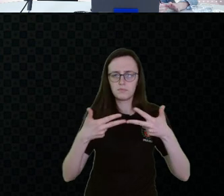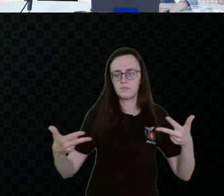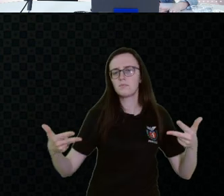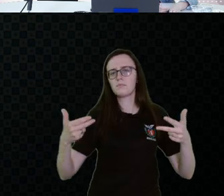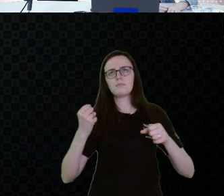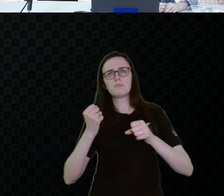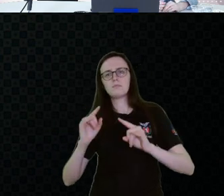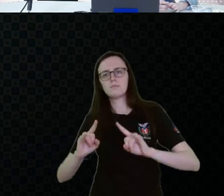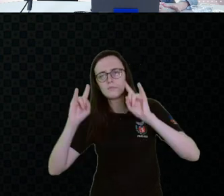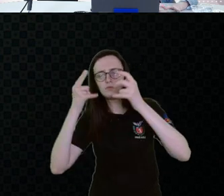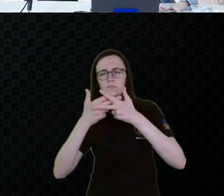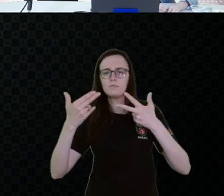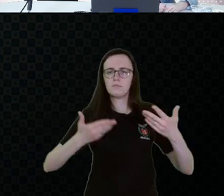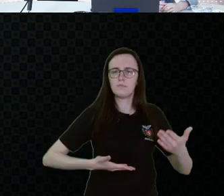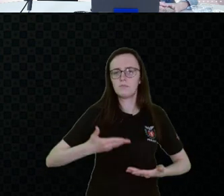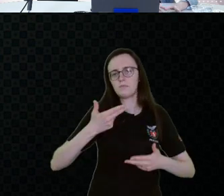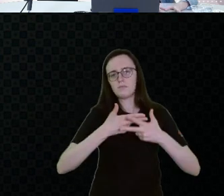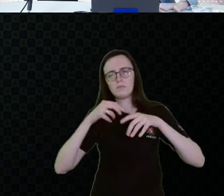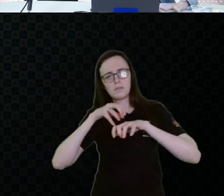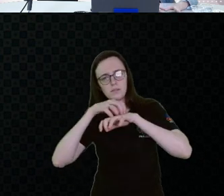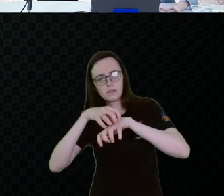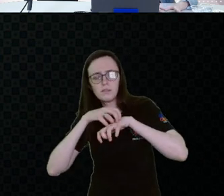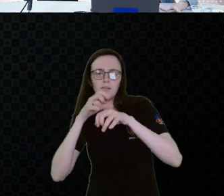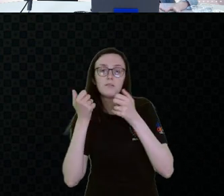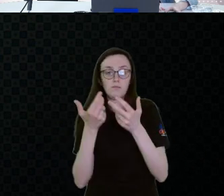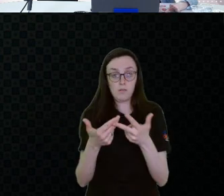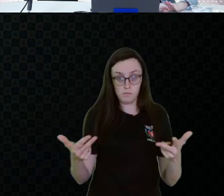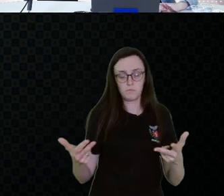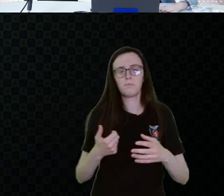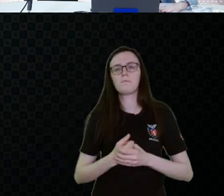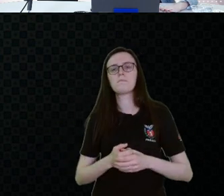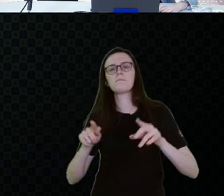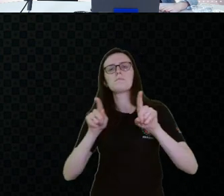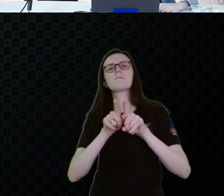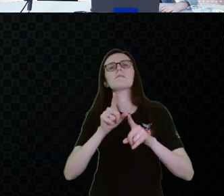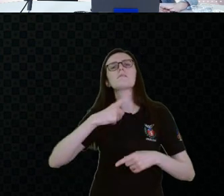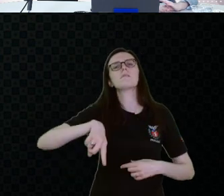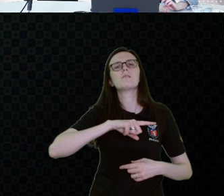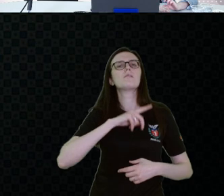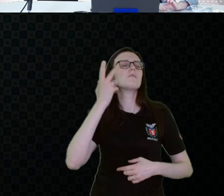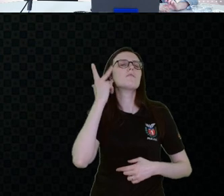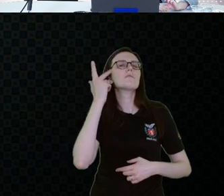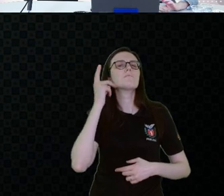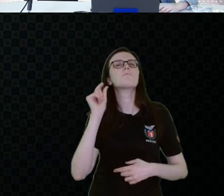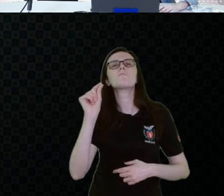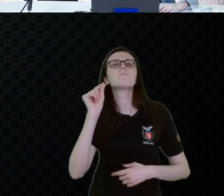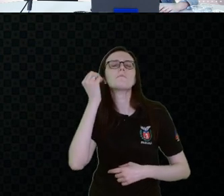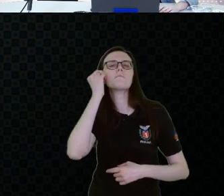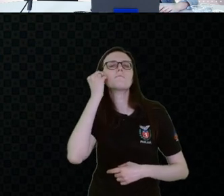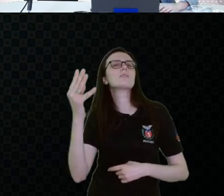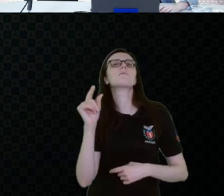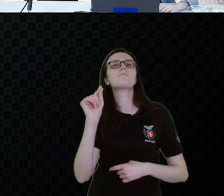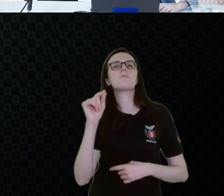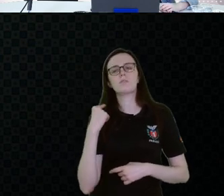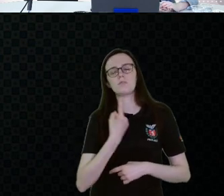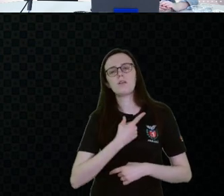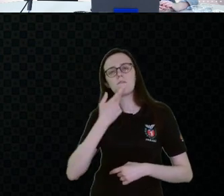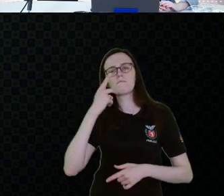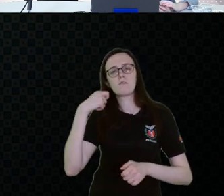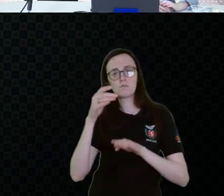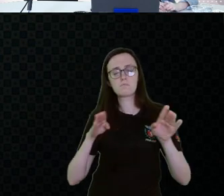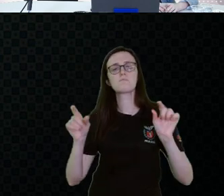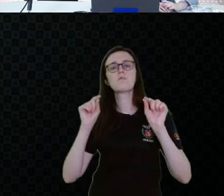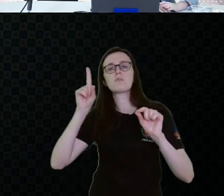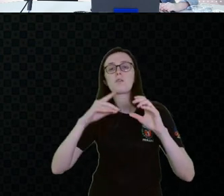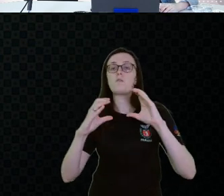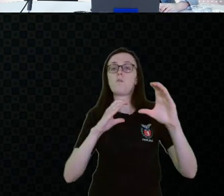edificações, serviços, transportes, dispositivos. E o que a gente normalmente não lembra quando eu falo em acessibilidade, os